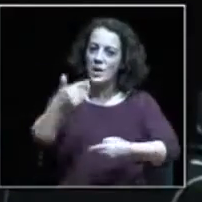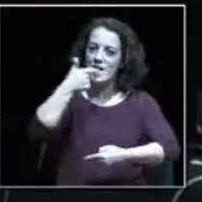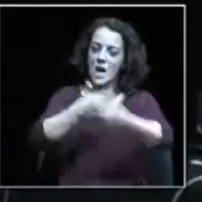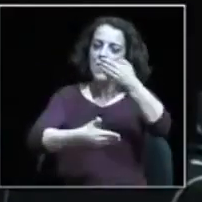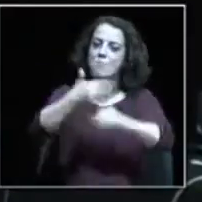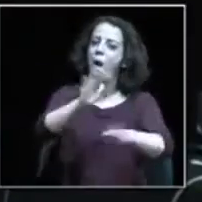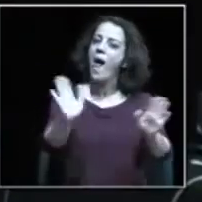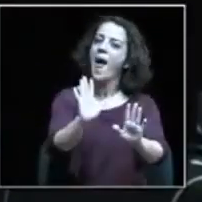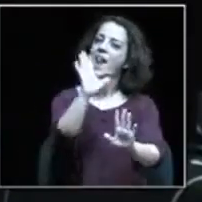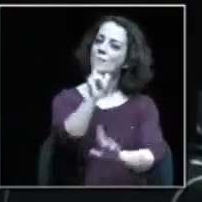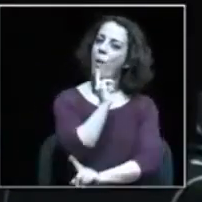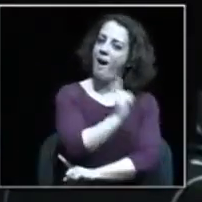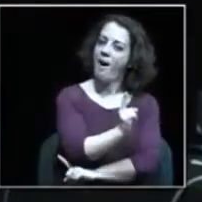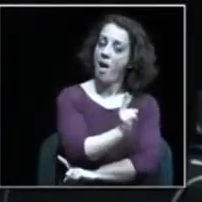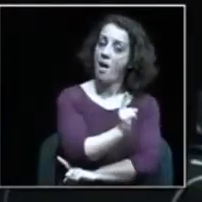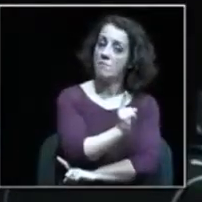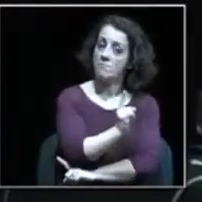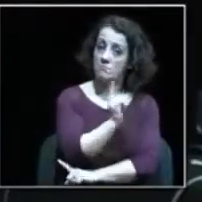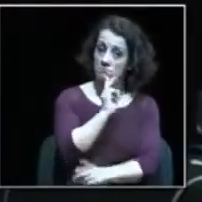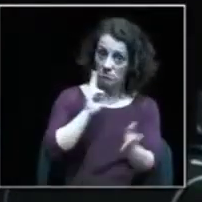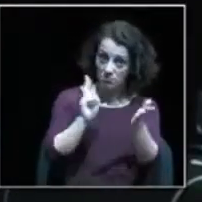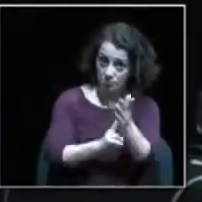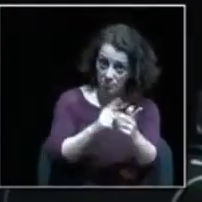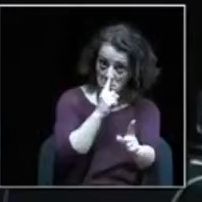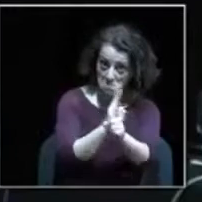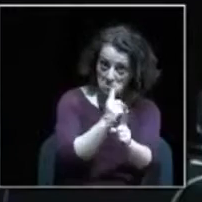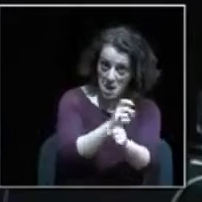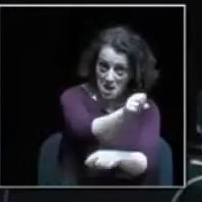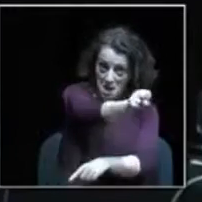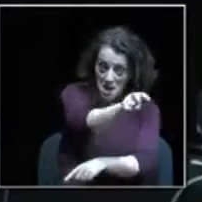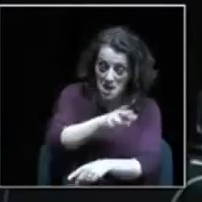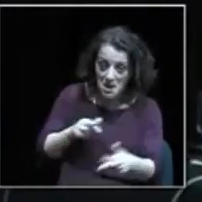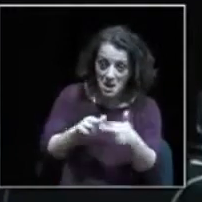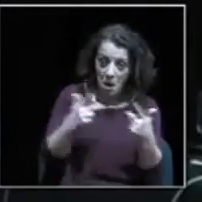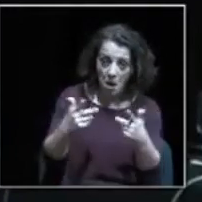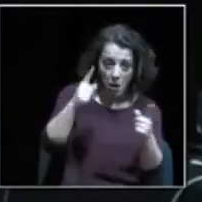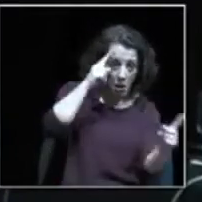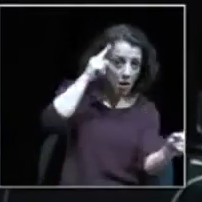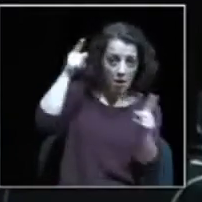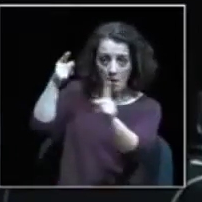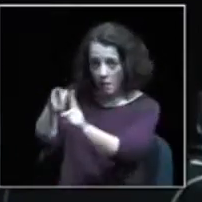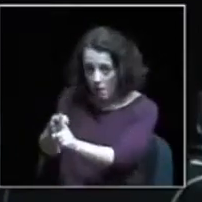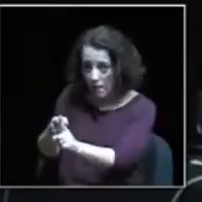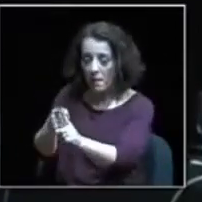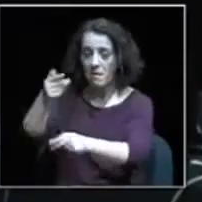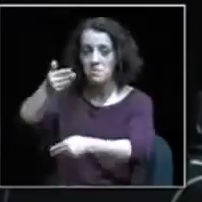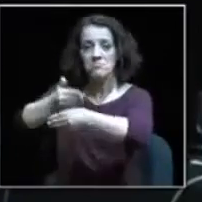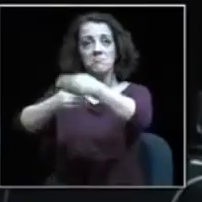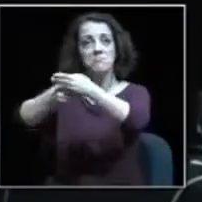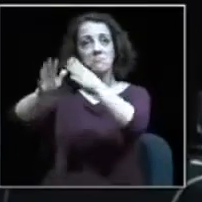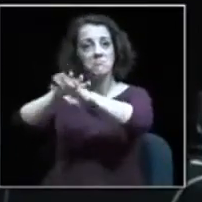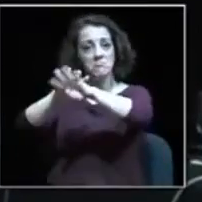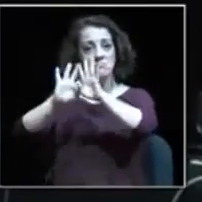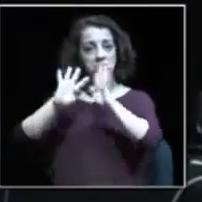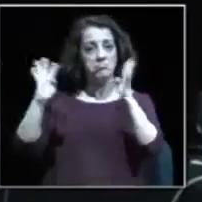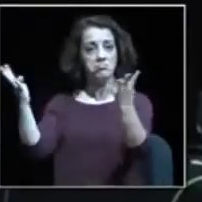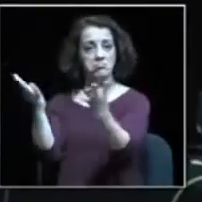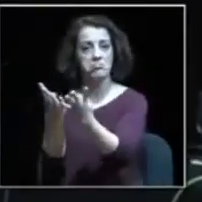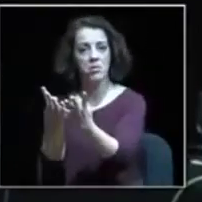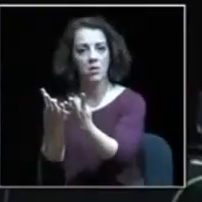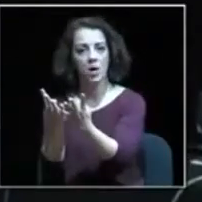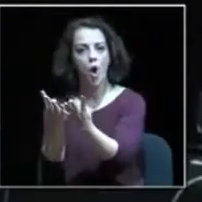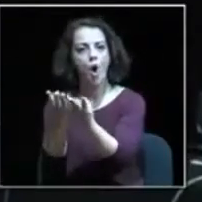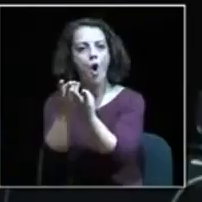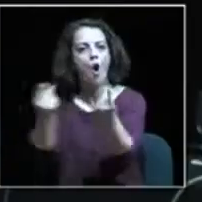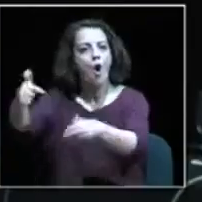Chamamos de Lisboa. Seja o mesmo executivo que agora se virou para vedações em vez de procurar resolver de forma eficaz os